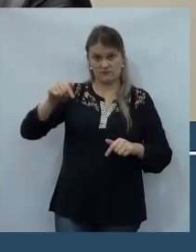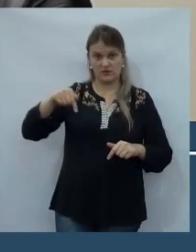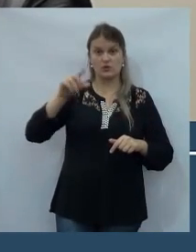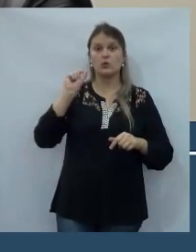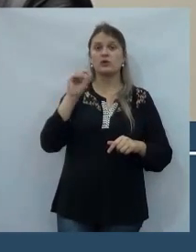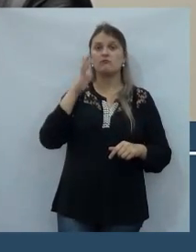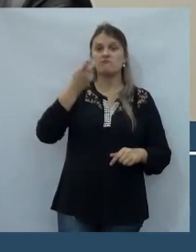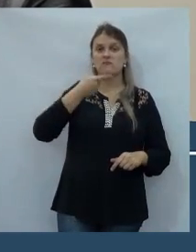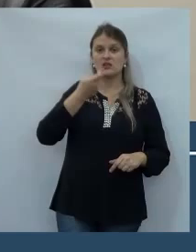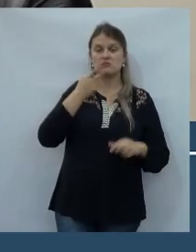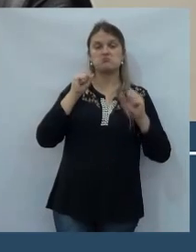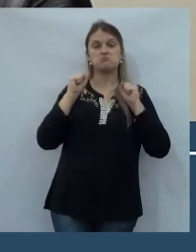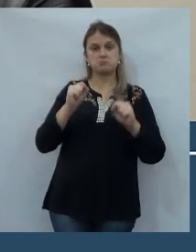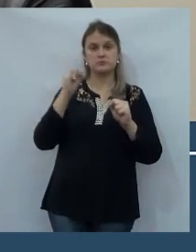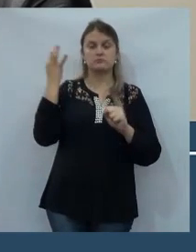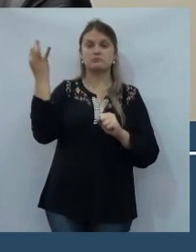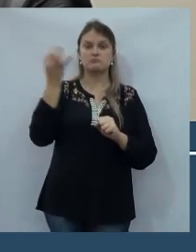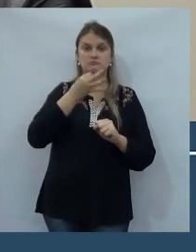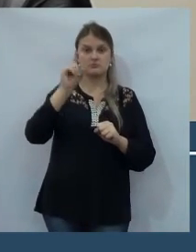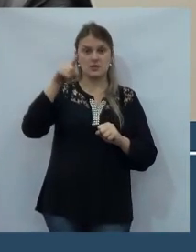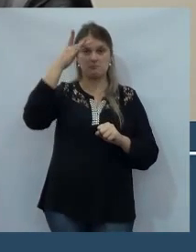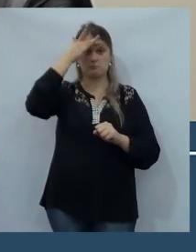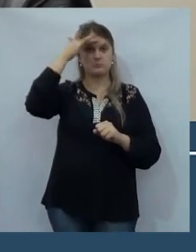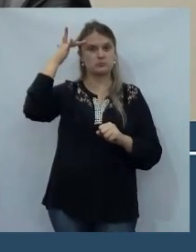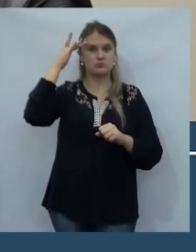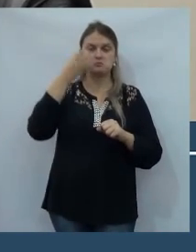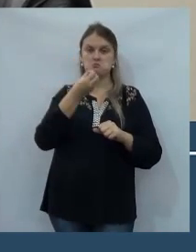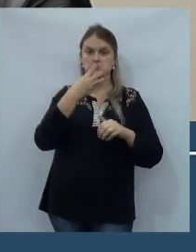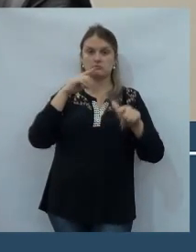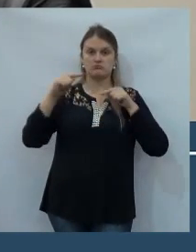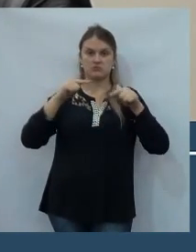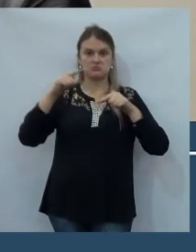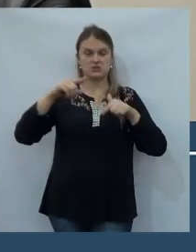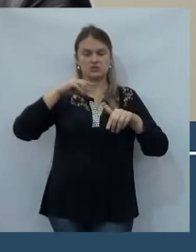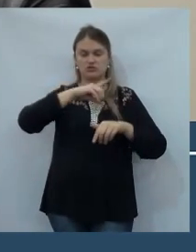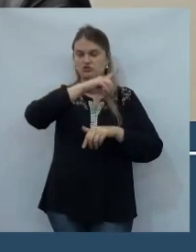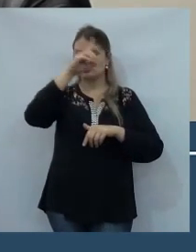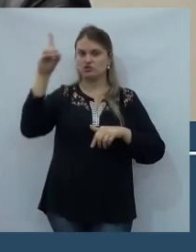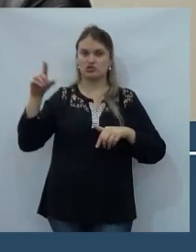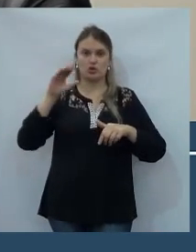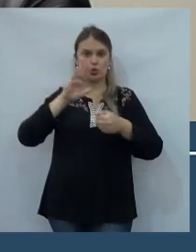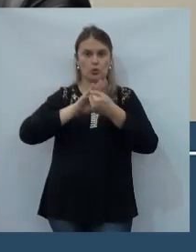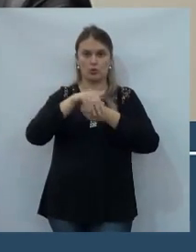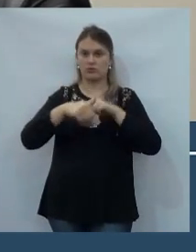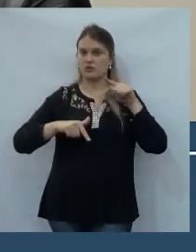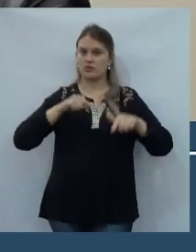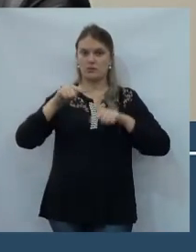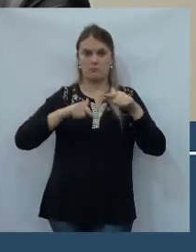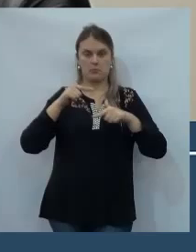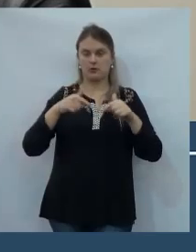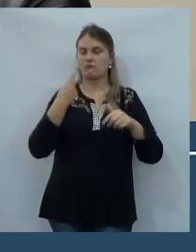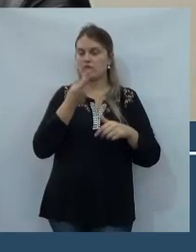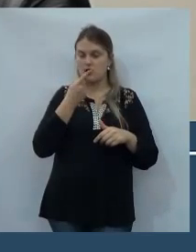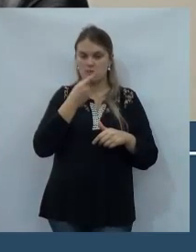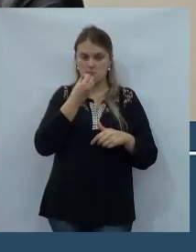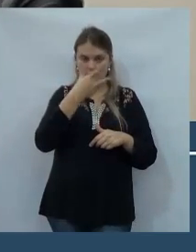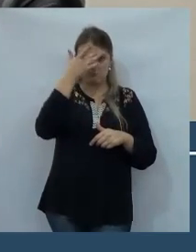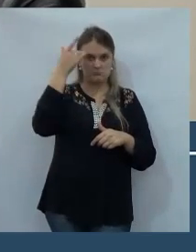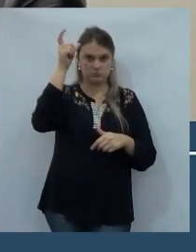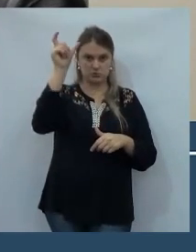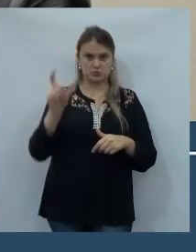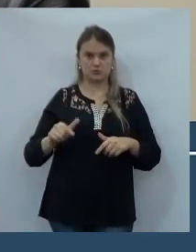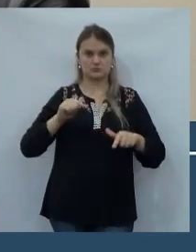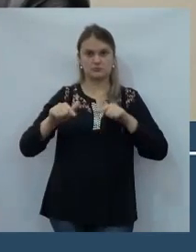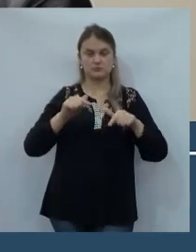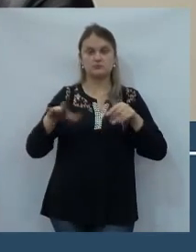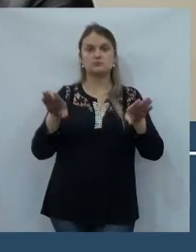falar pode ter certeza. É uma pessoa que trabalha dia e noite. É um trabalhador. Falo com ele, ele é um trabalhador. Tanto